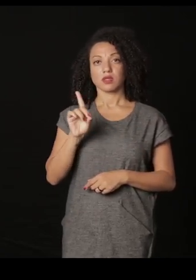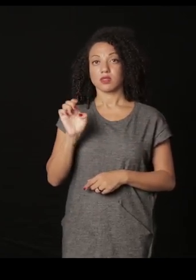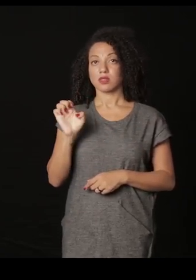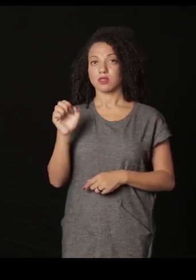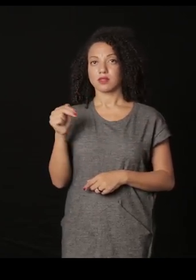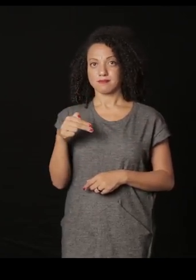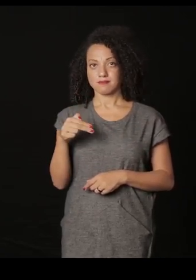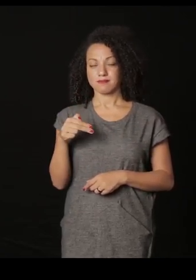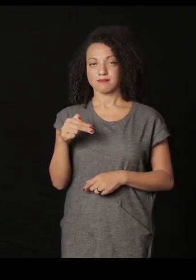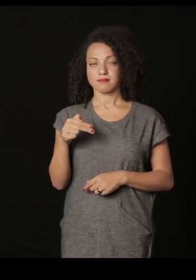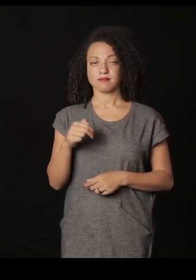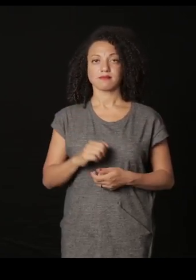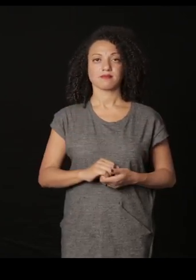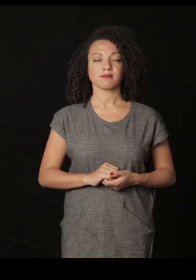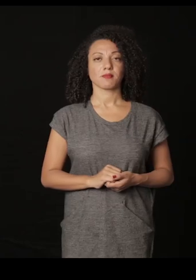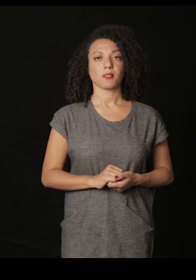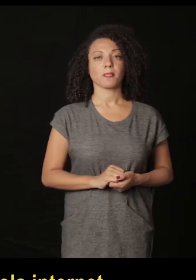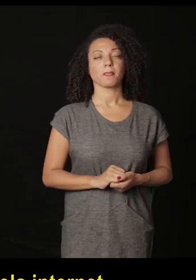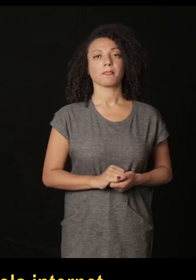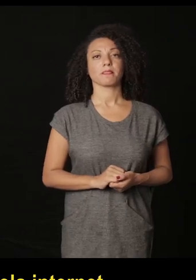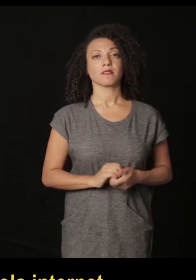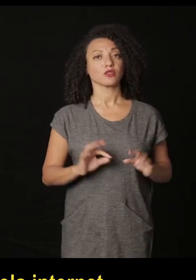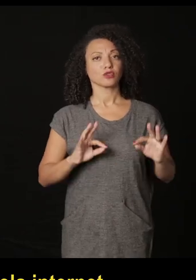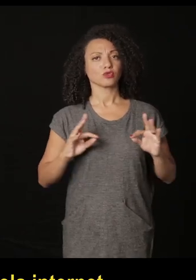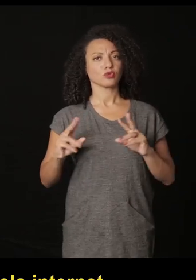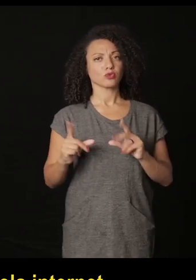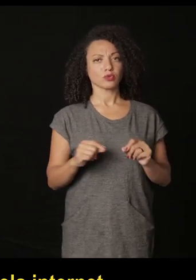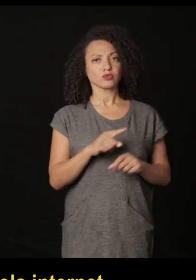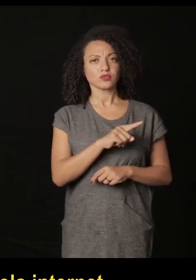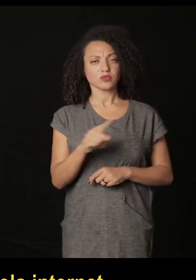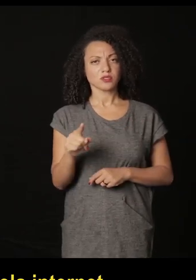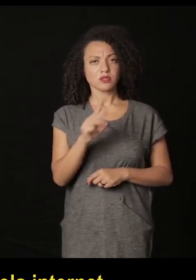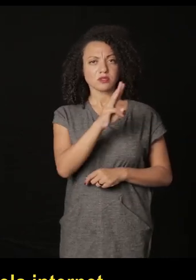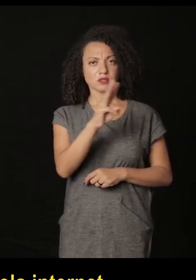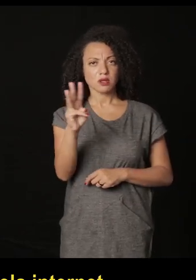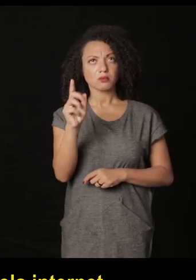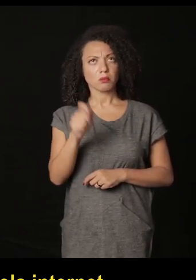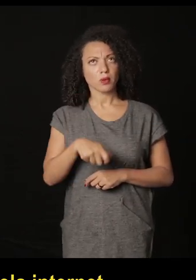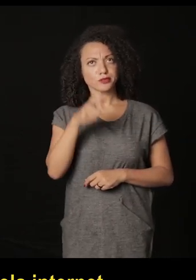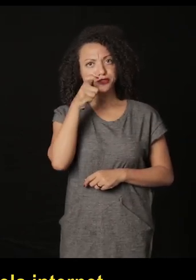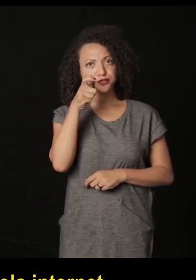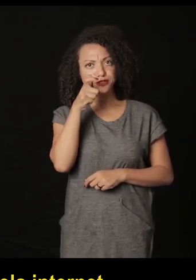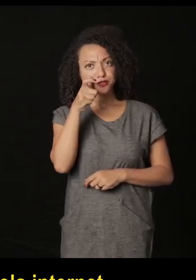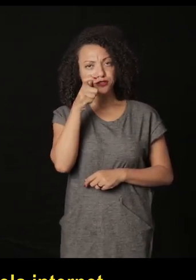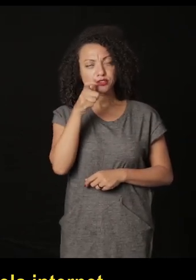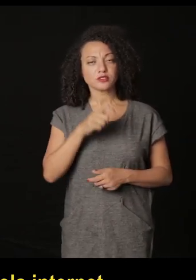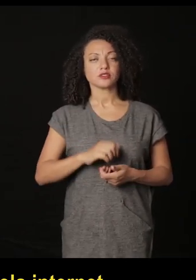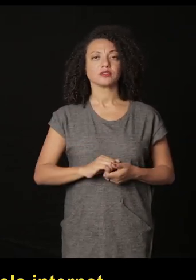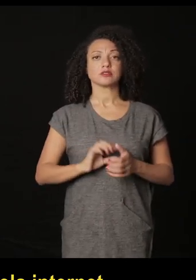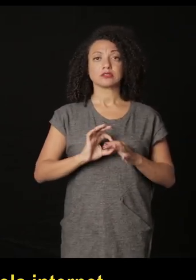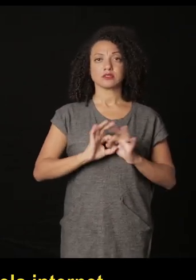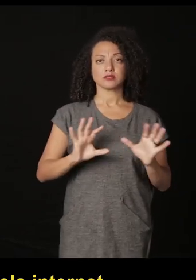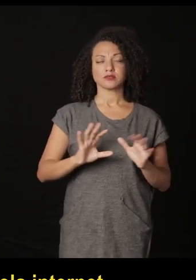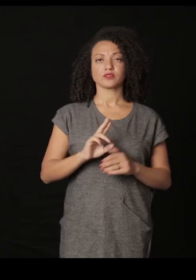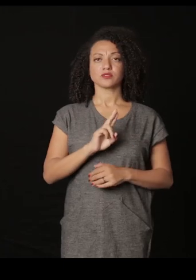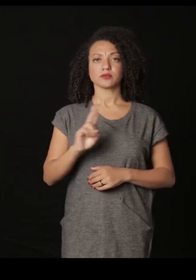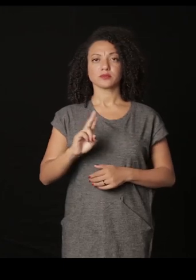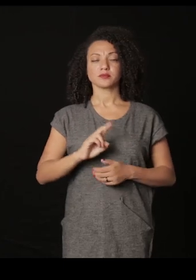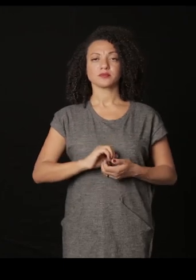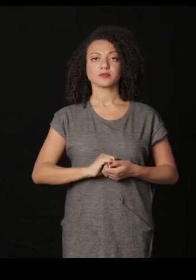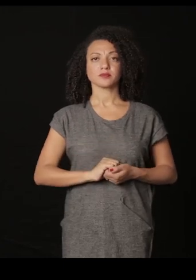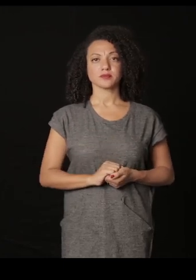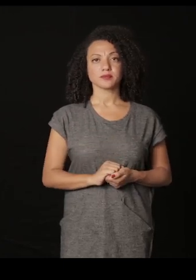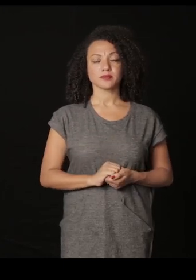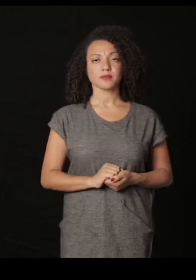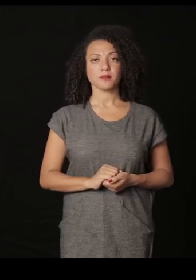de Roy Arden que todo o mundo pode acceder na internet que